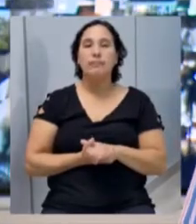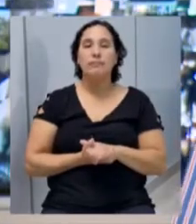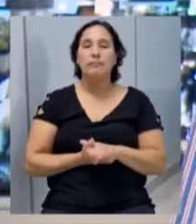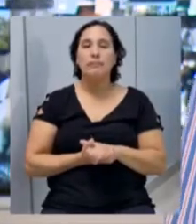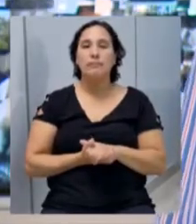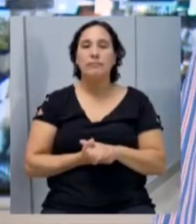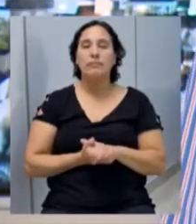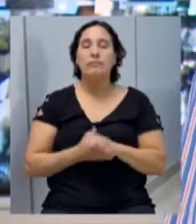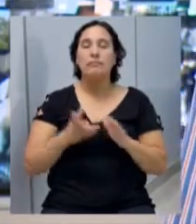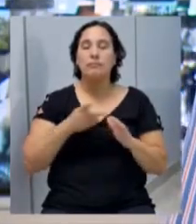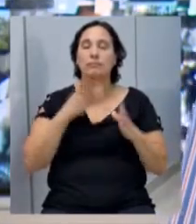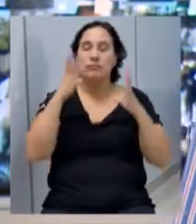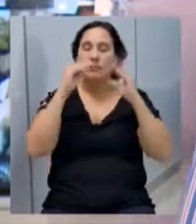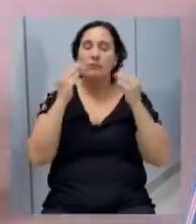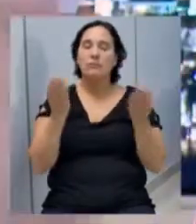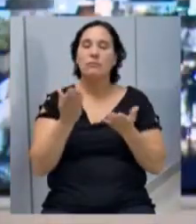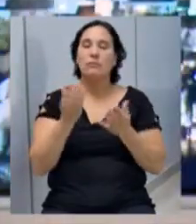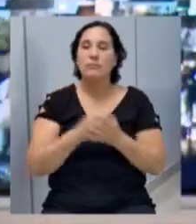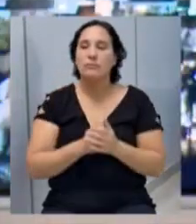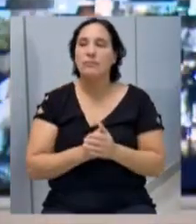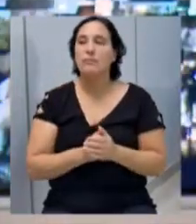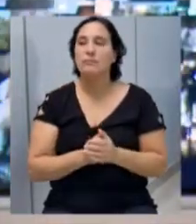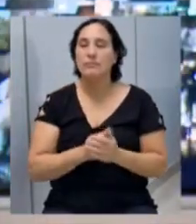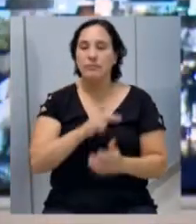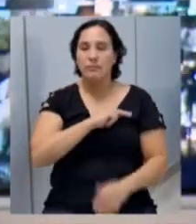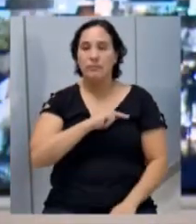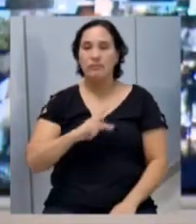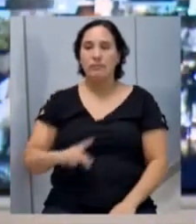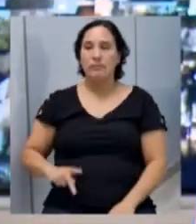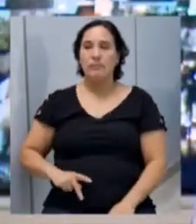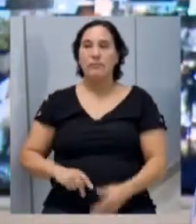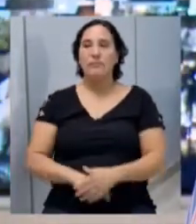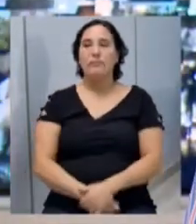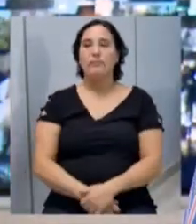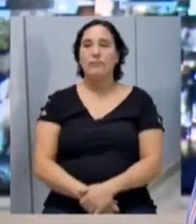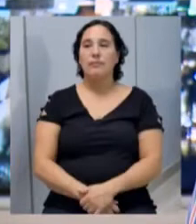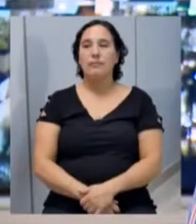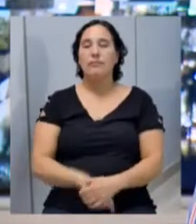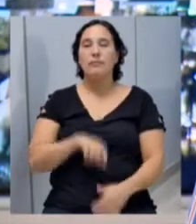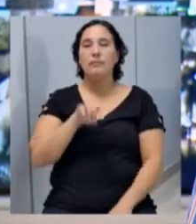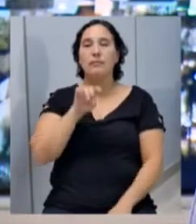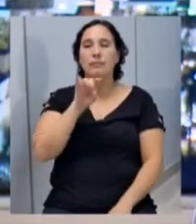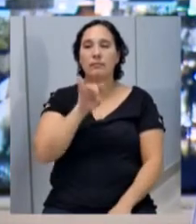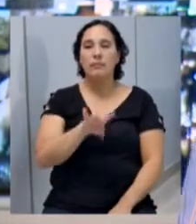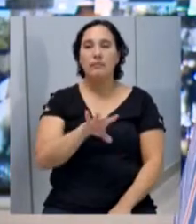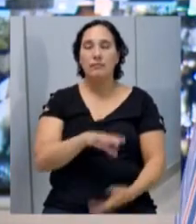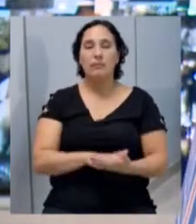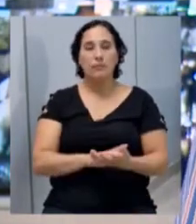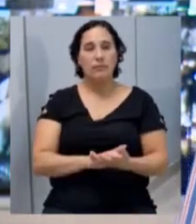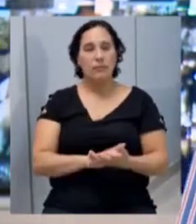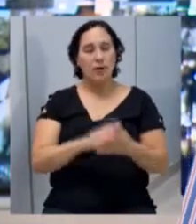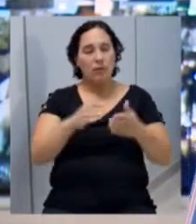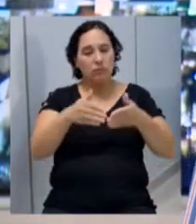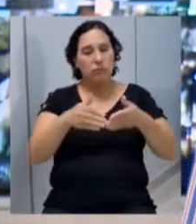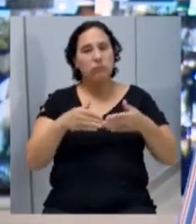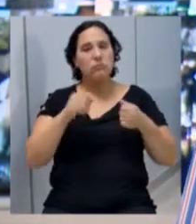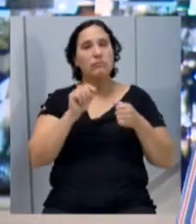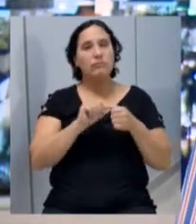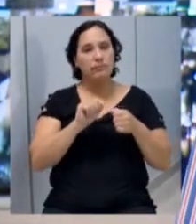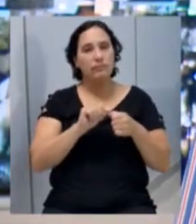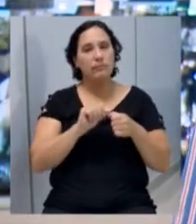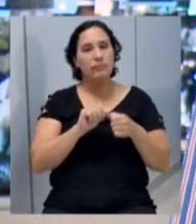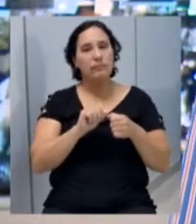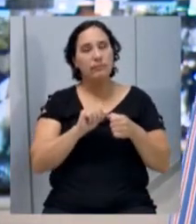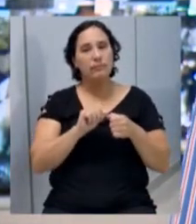A minha fala na noite de hoje, senhor presidente, é exclusivamente nessa moção que estamos fazendo,